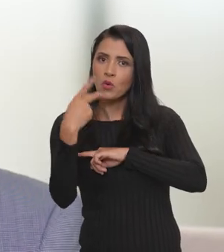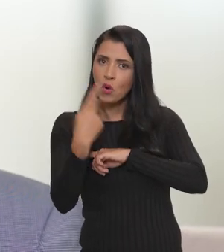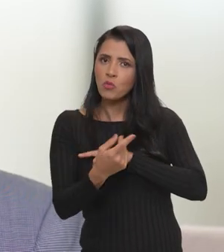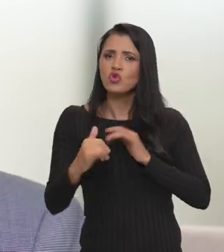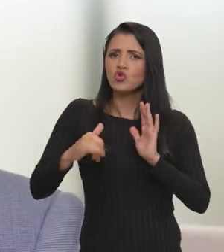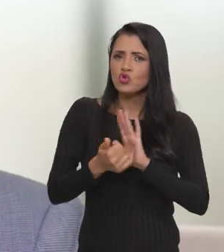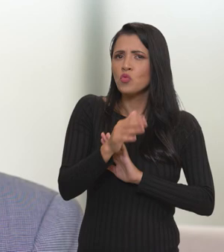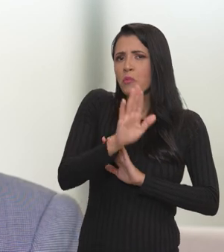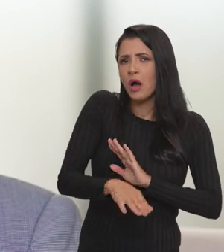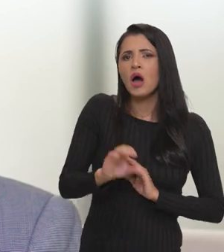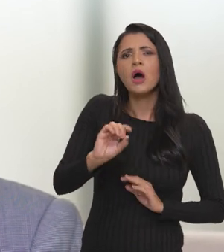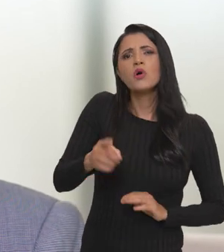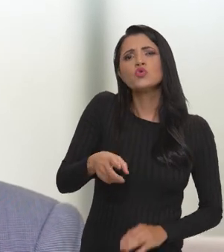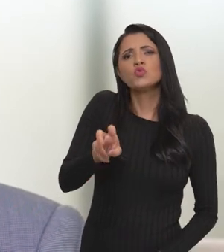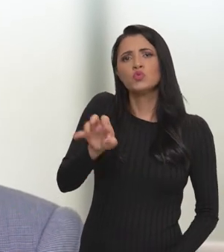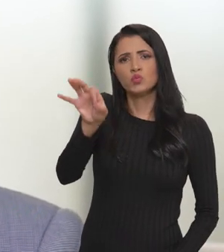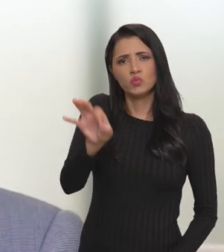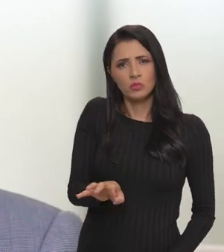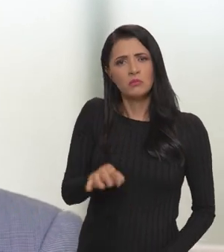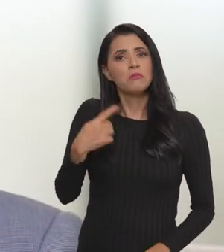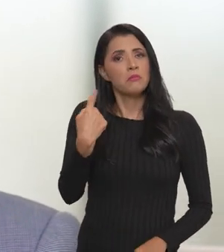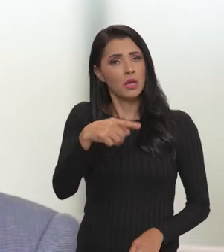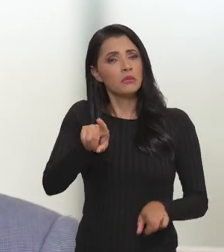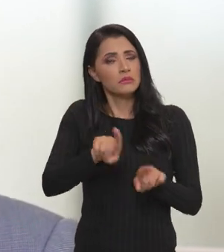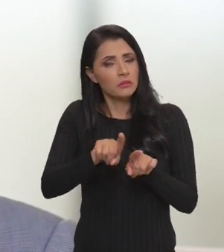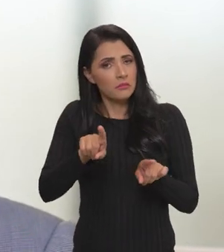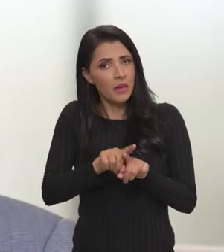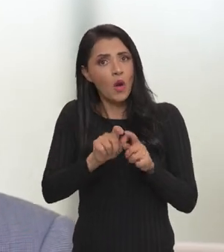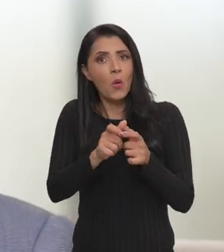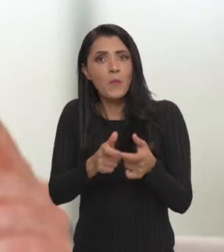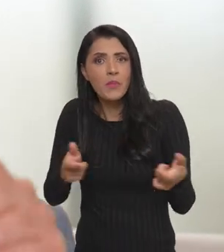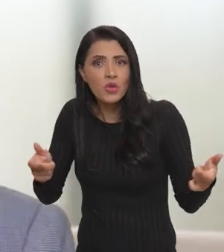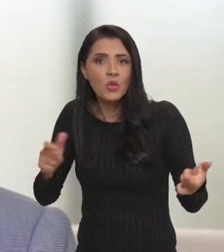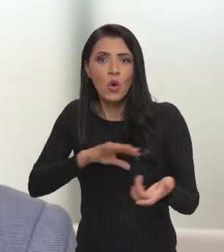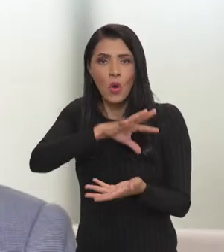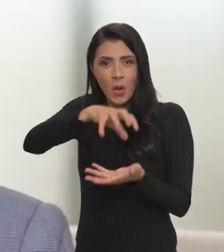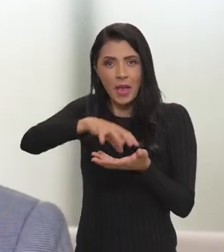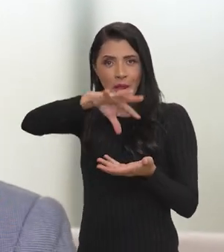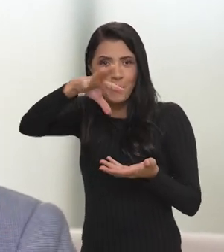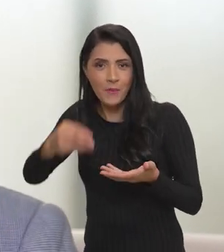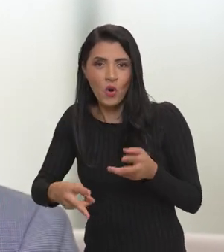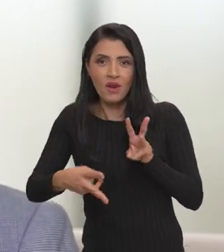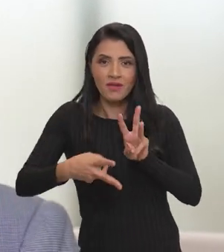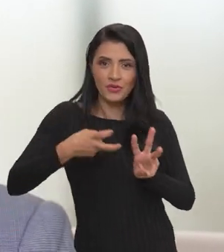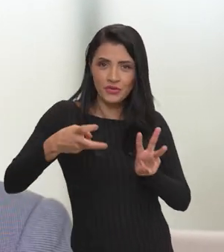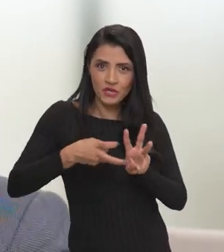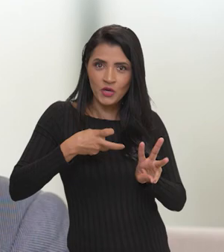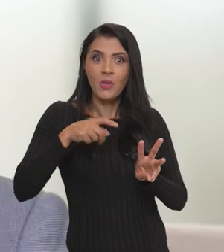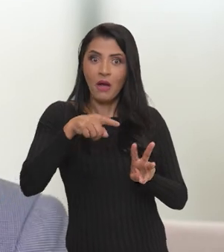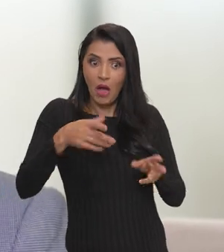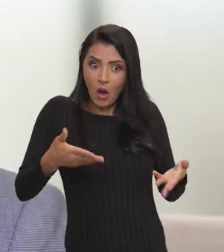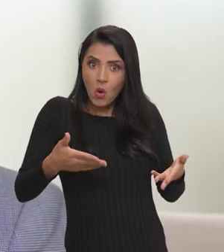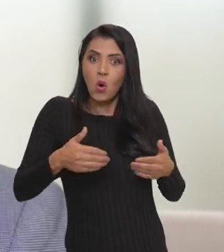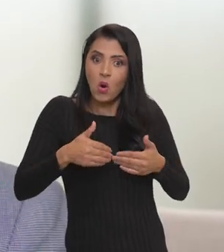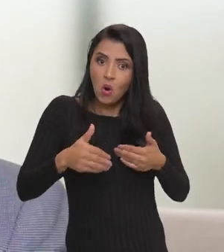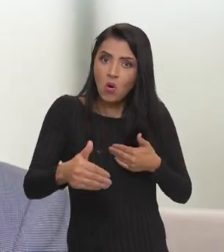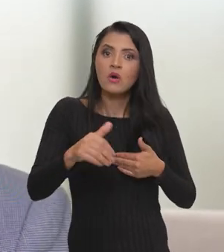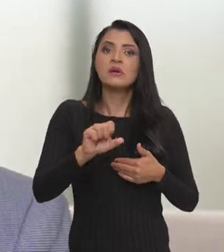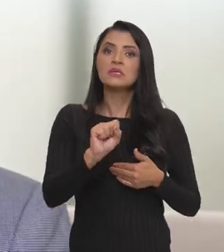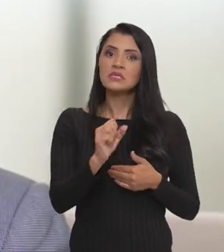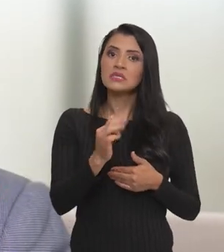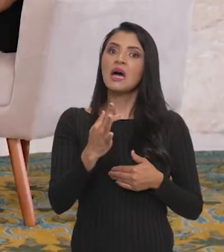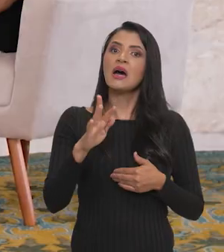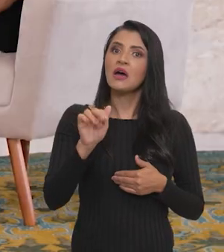também baixíssimos de 0,5%. E para eles, a gente também ampliou para quilombolas indígenas, a partir dessa safra,